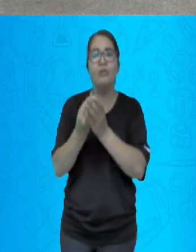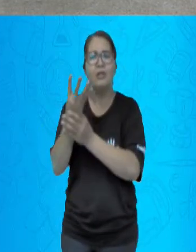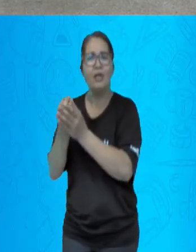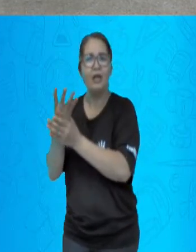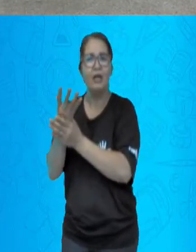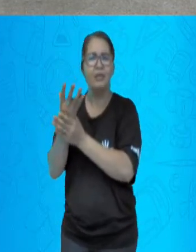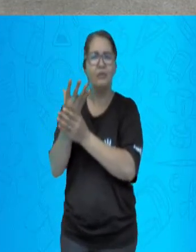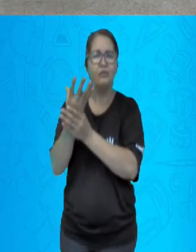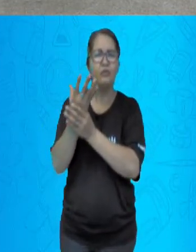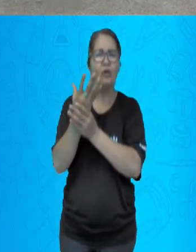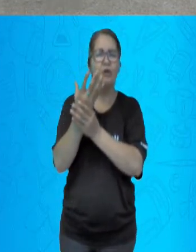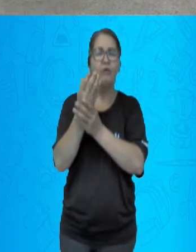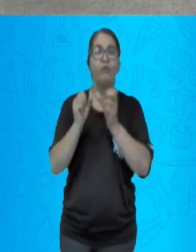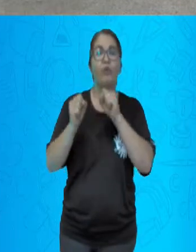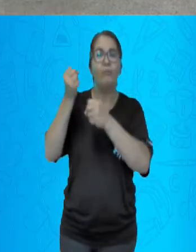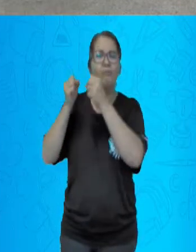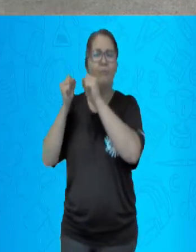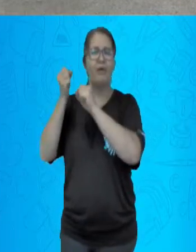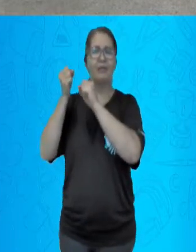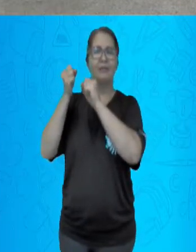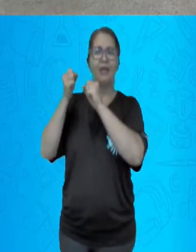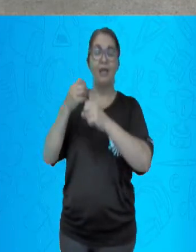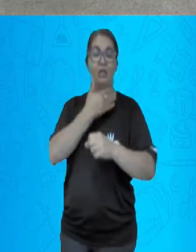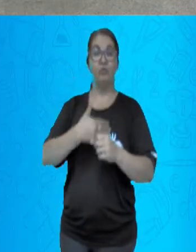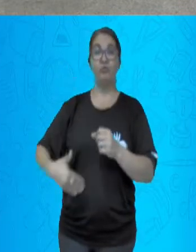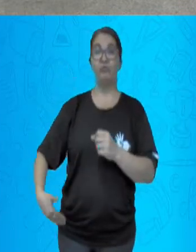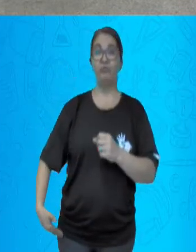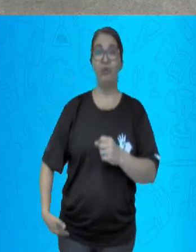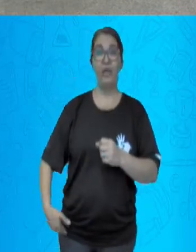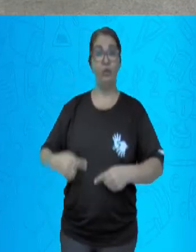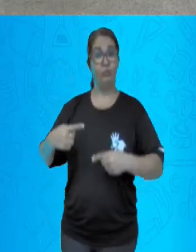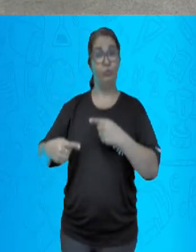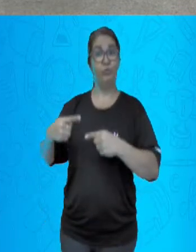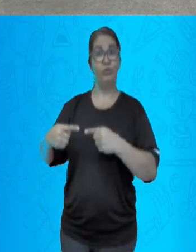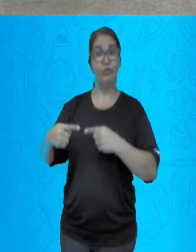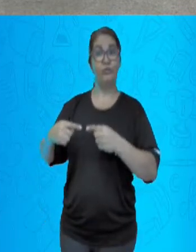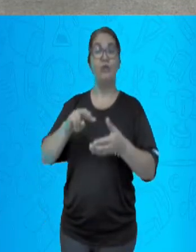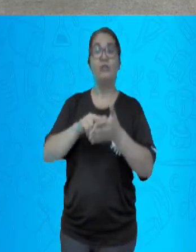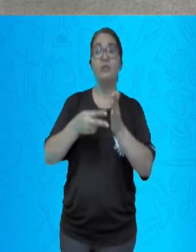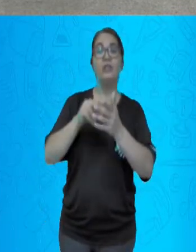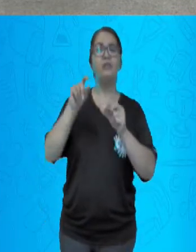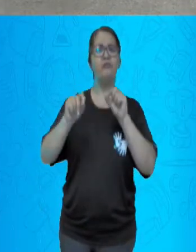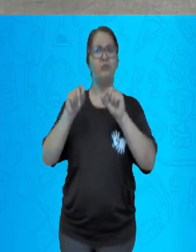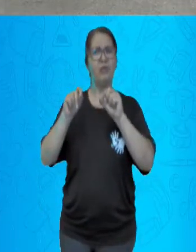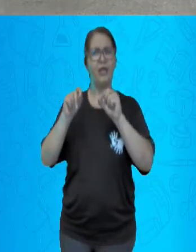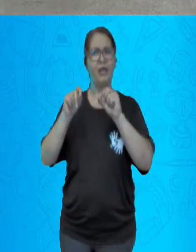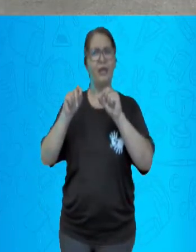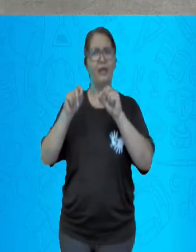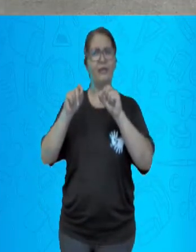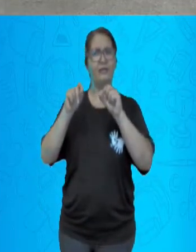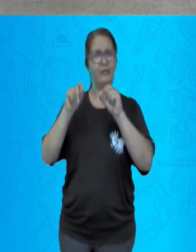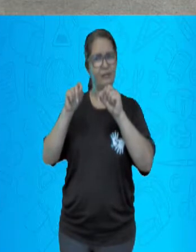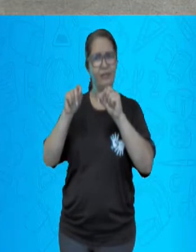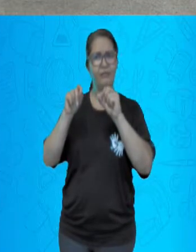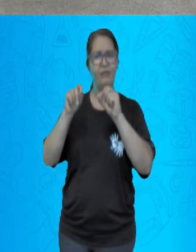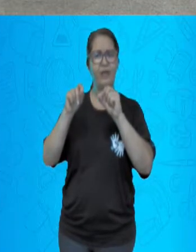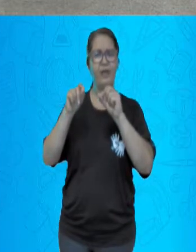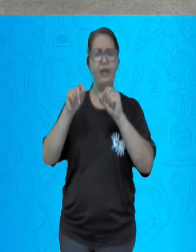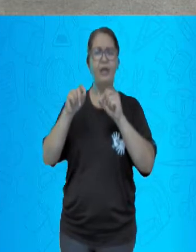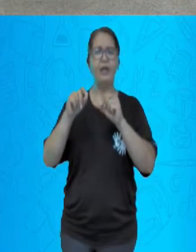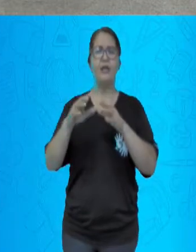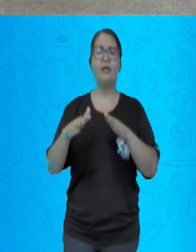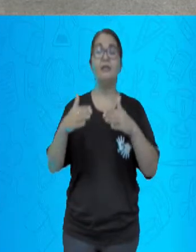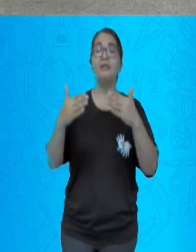a máquina do governo é quase sempre sinônimo de burocracia. As oligarquias que